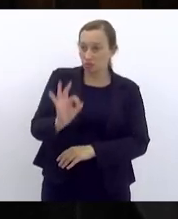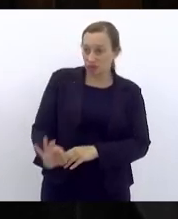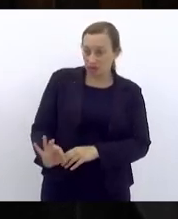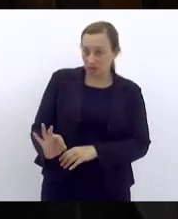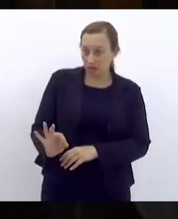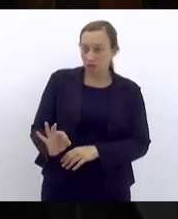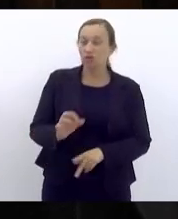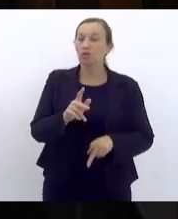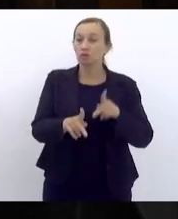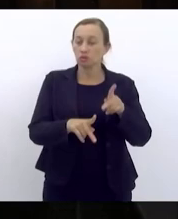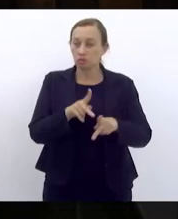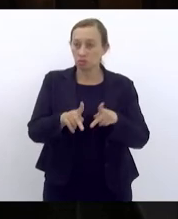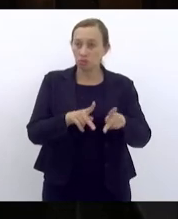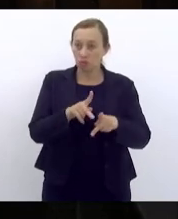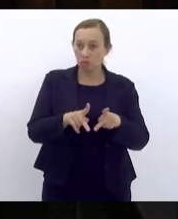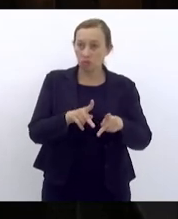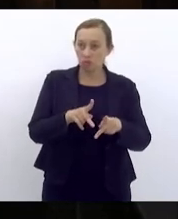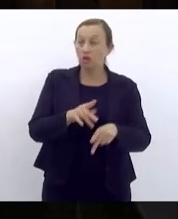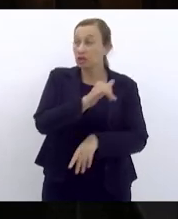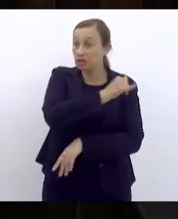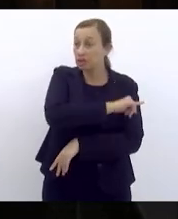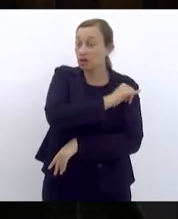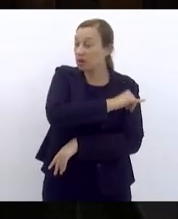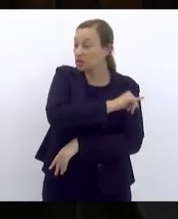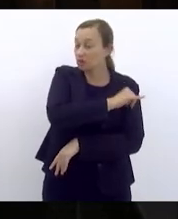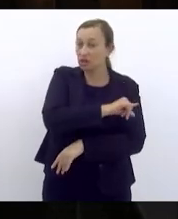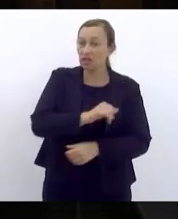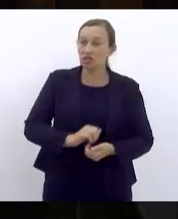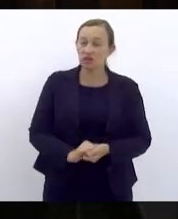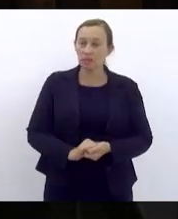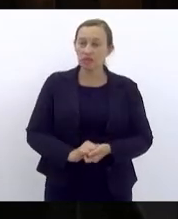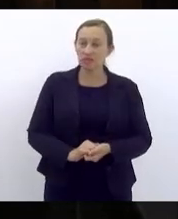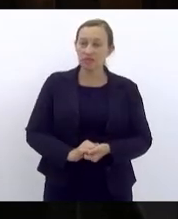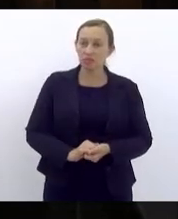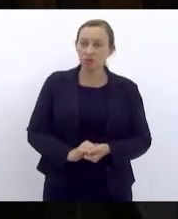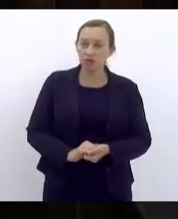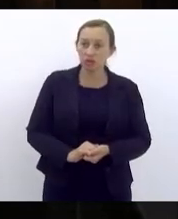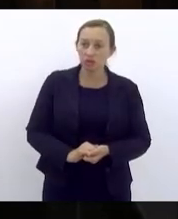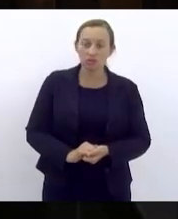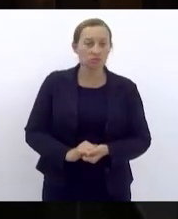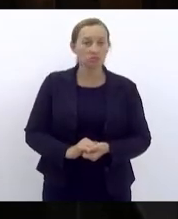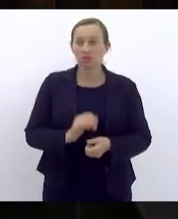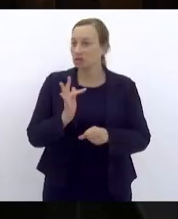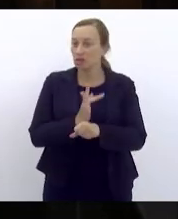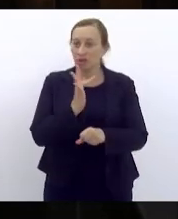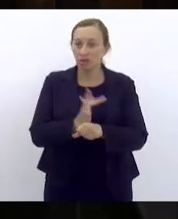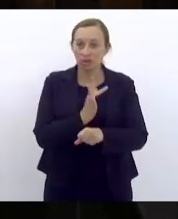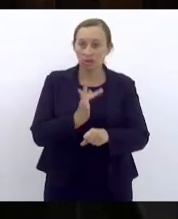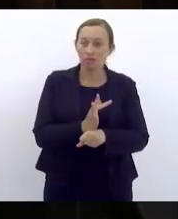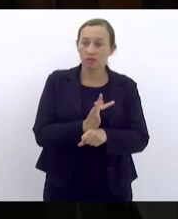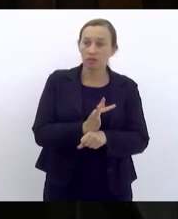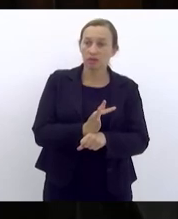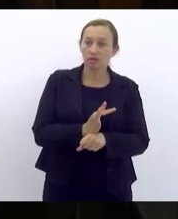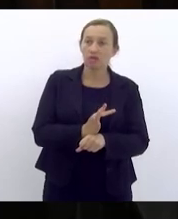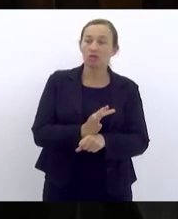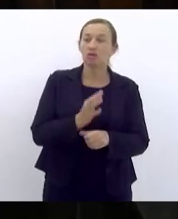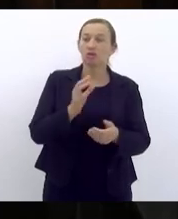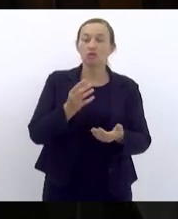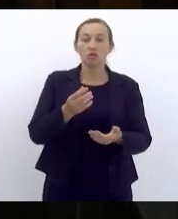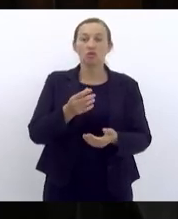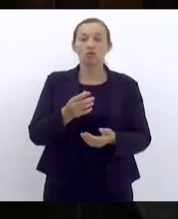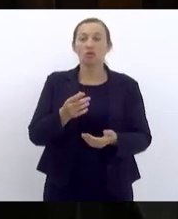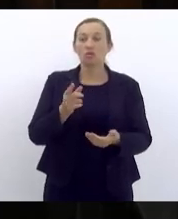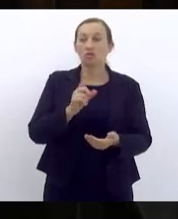deseja um novo prefeito ninguém aguenta mais o desgoverno de Eduardo Paes